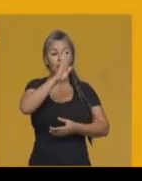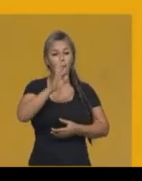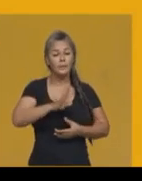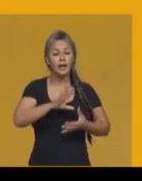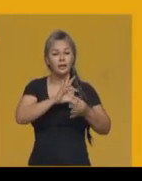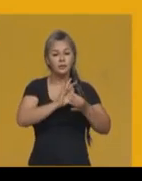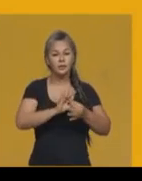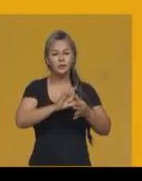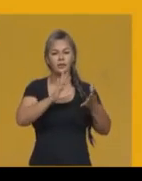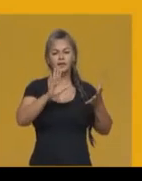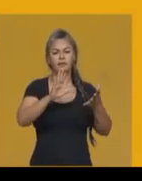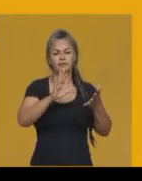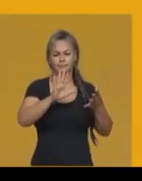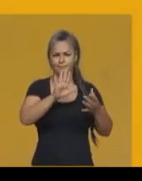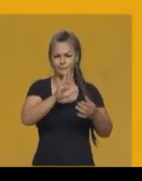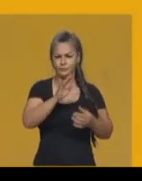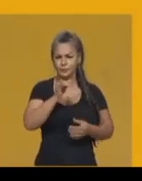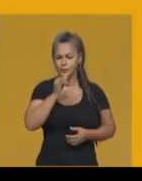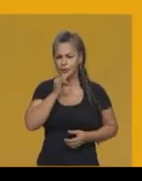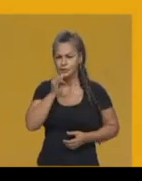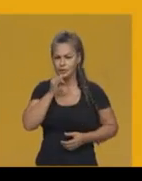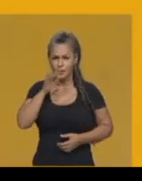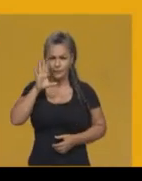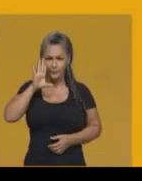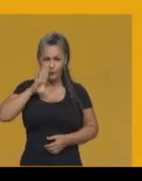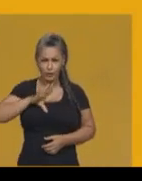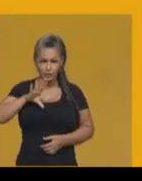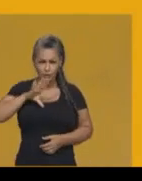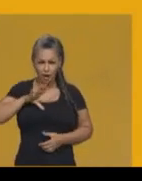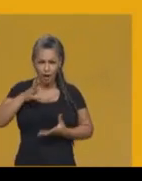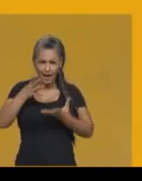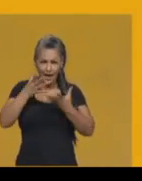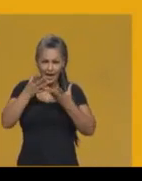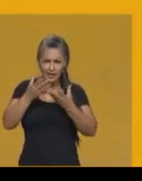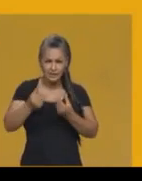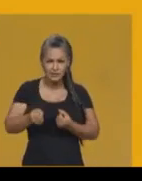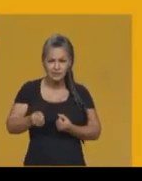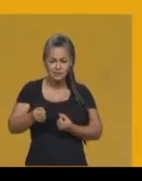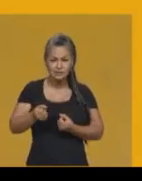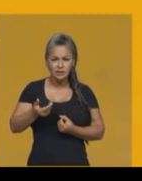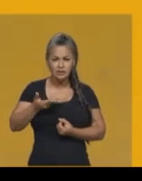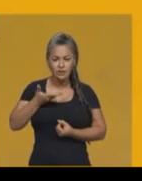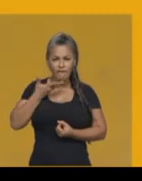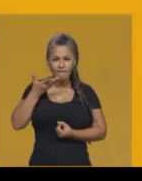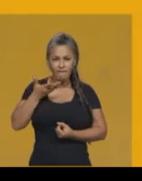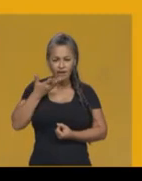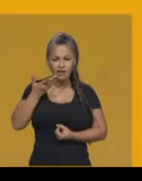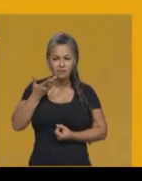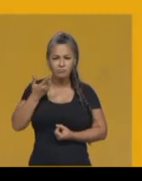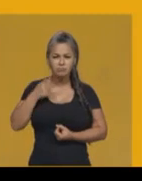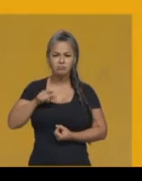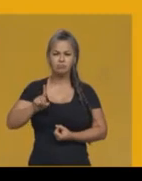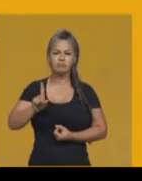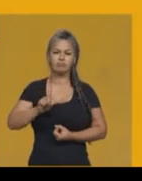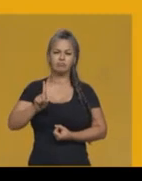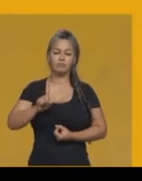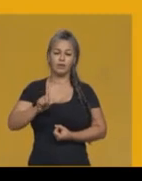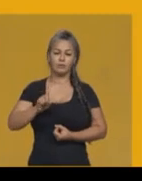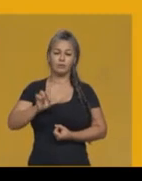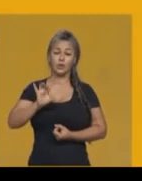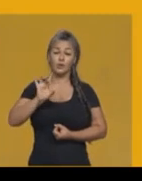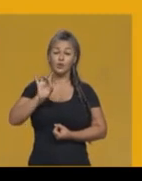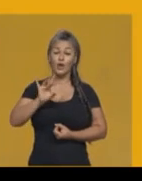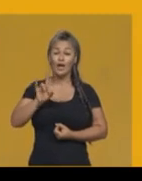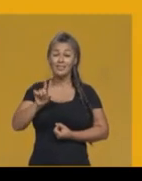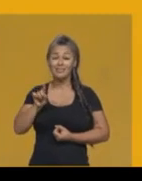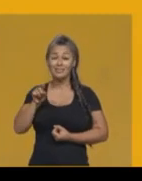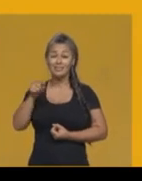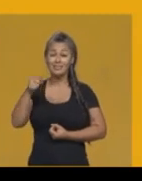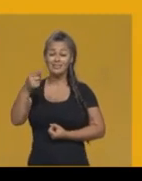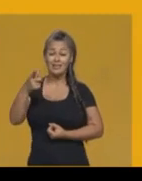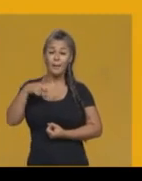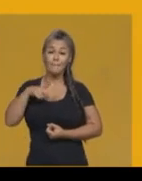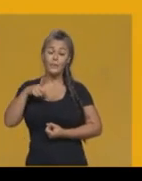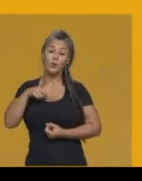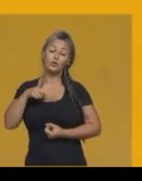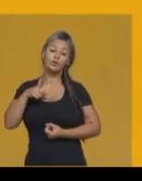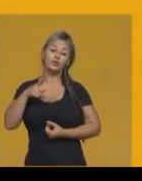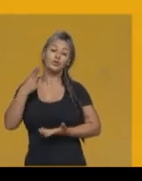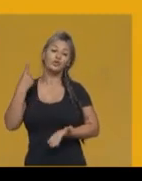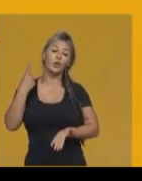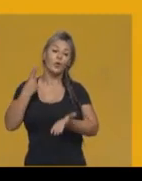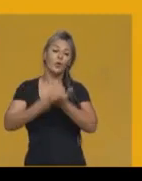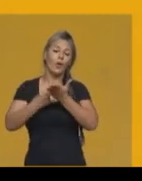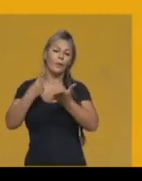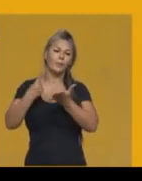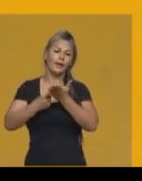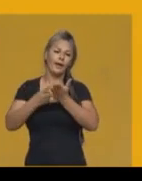independência do Brasil através de um tratado assinado em 29 de agosto de